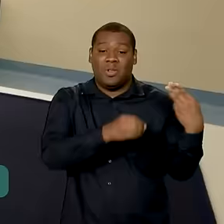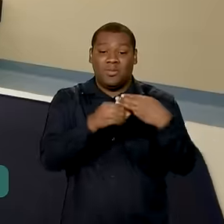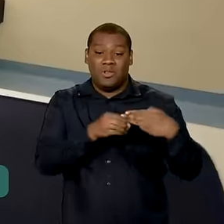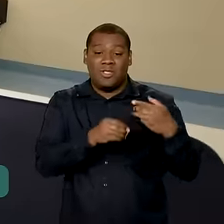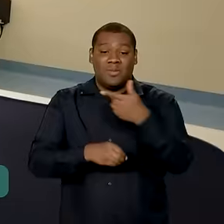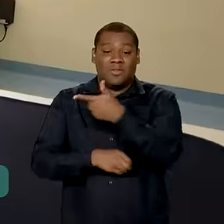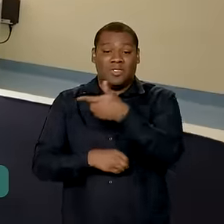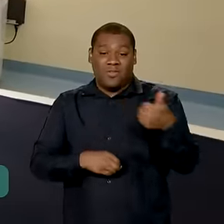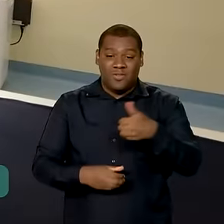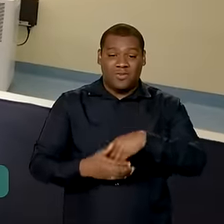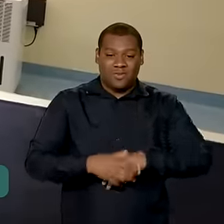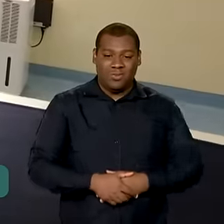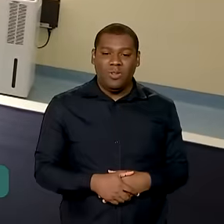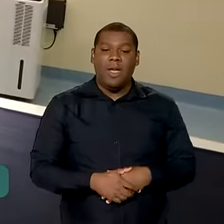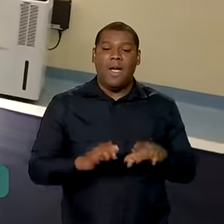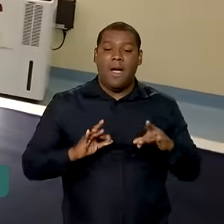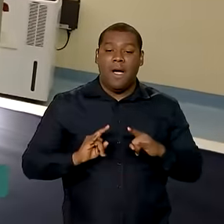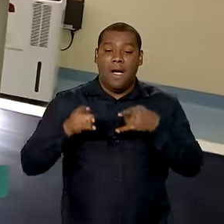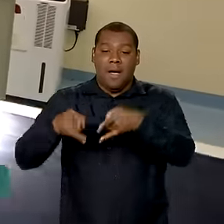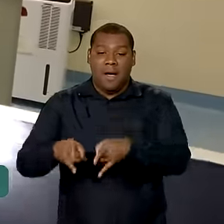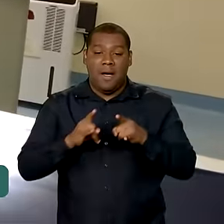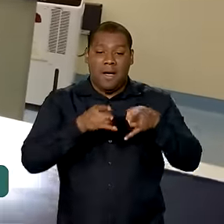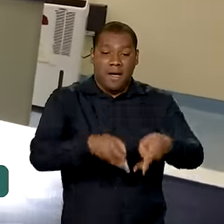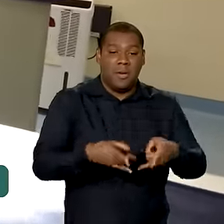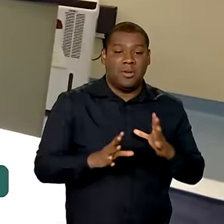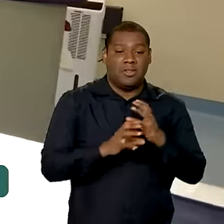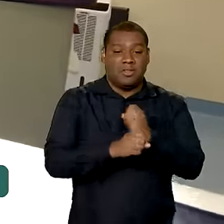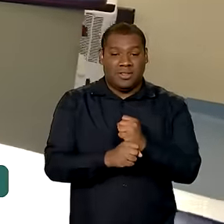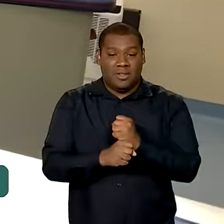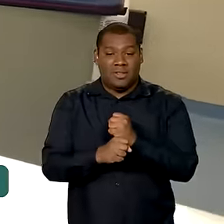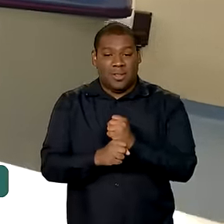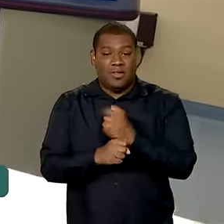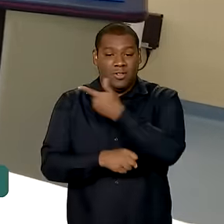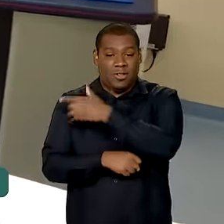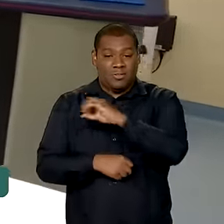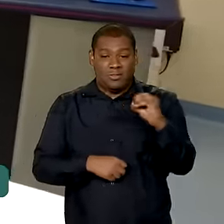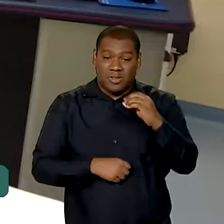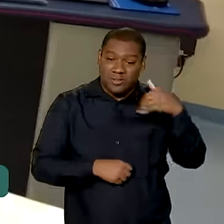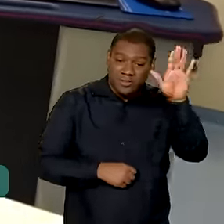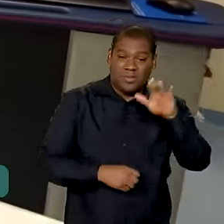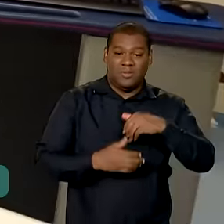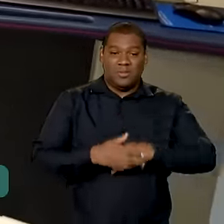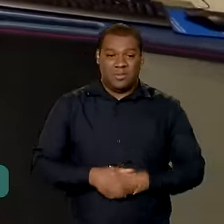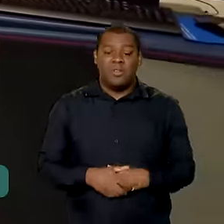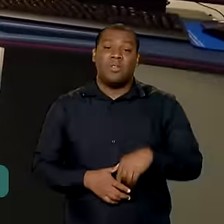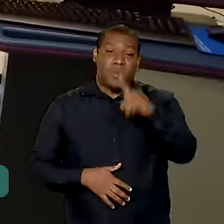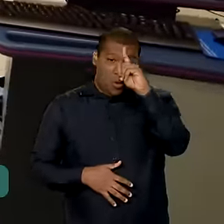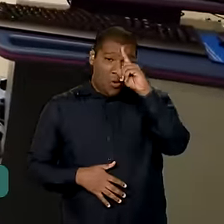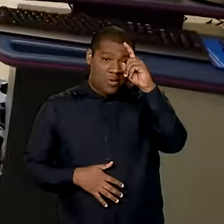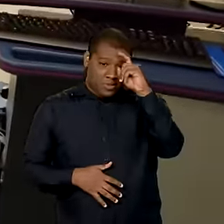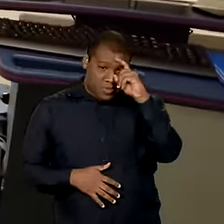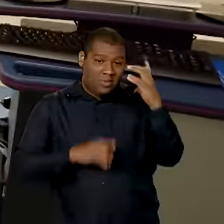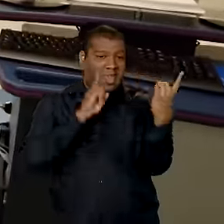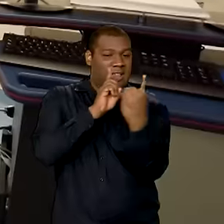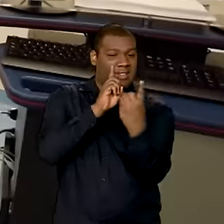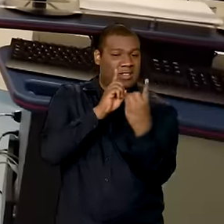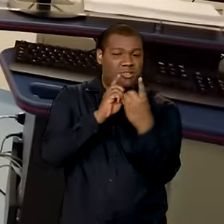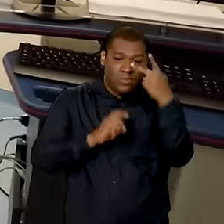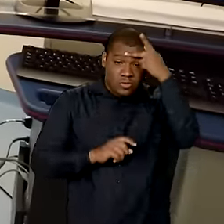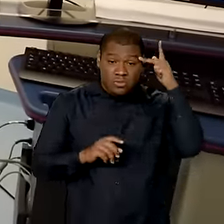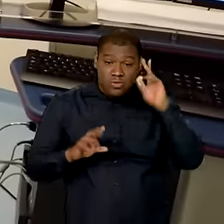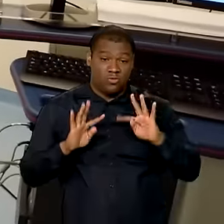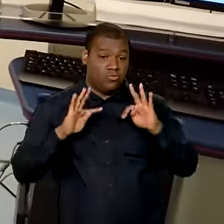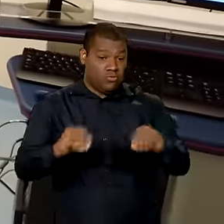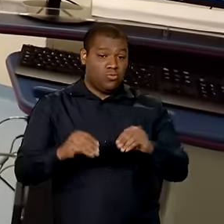de 200 leitos, esse hospital está preparado para receber atendimentos de média e alta complexidade. Além do